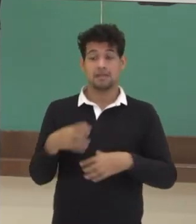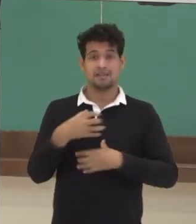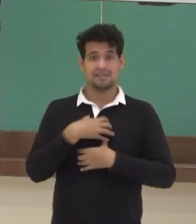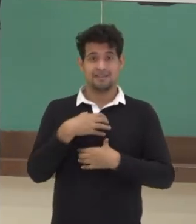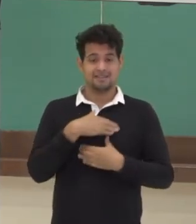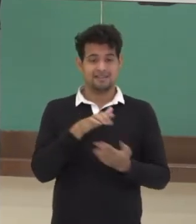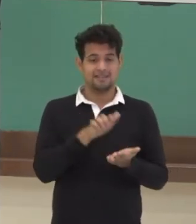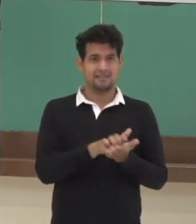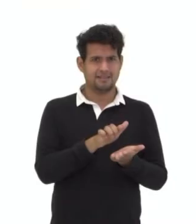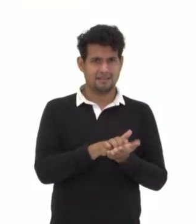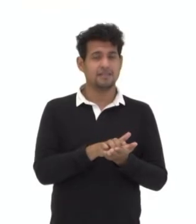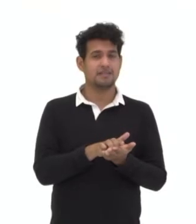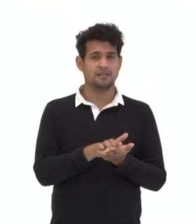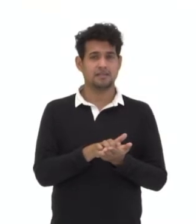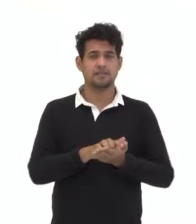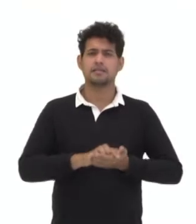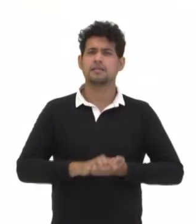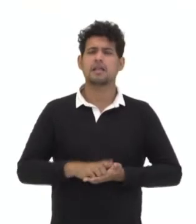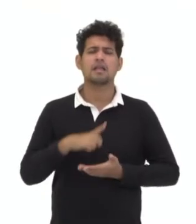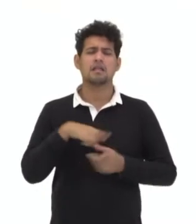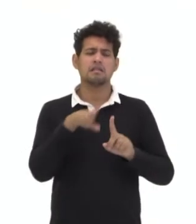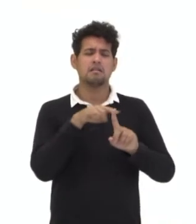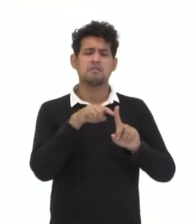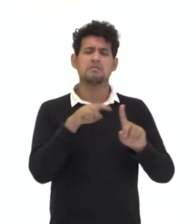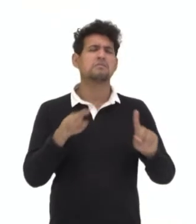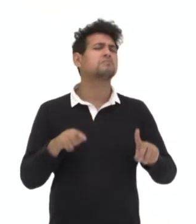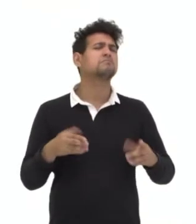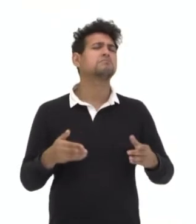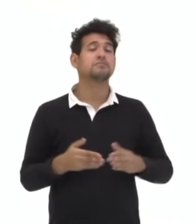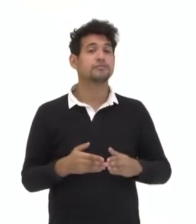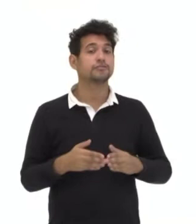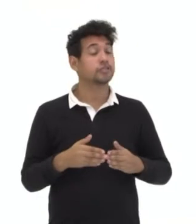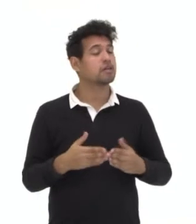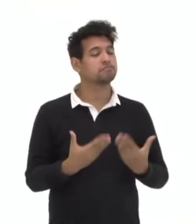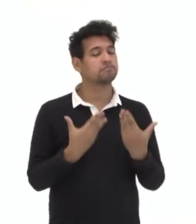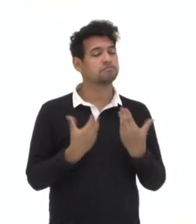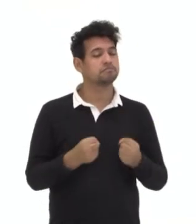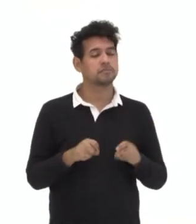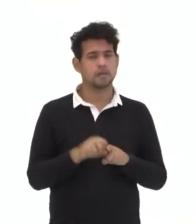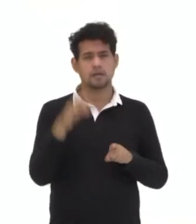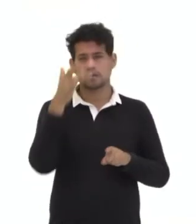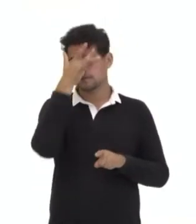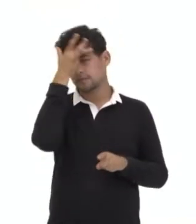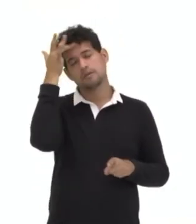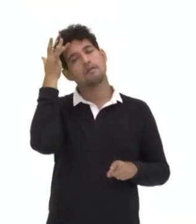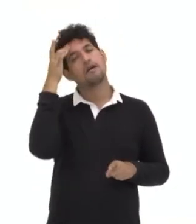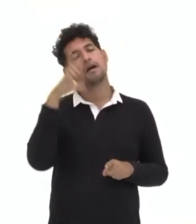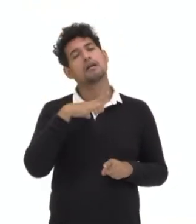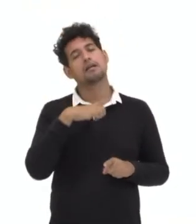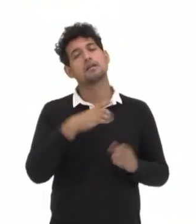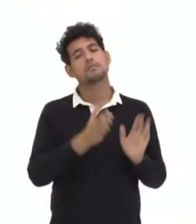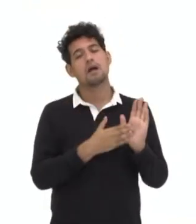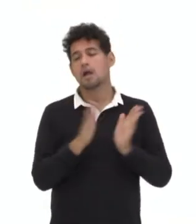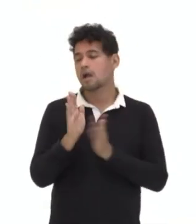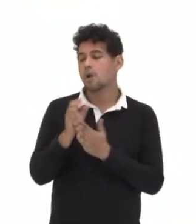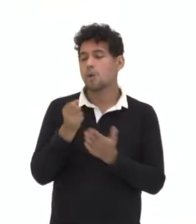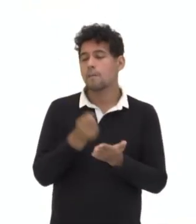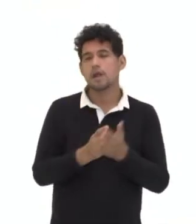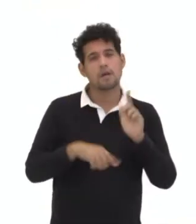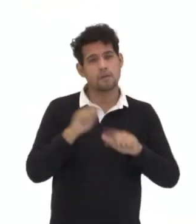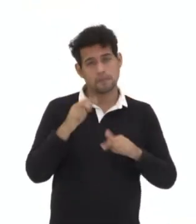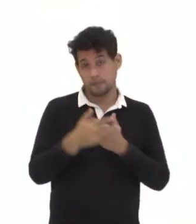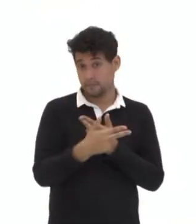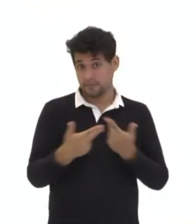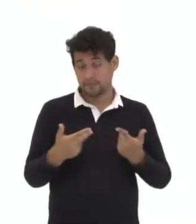panfleto, né, tem objetivo qual? De convencer alguém a aderir a uma campanha, a comprar um produto.